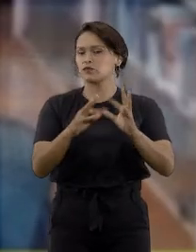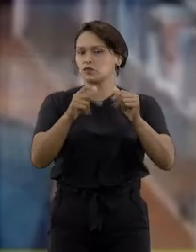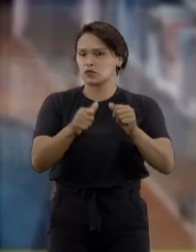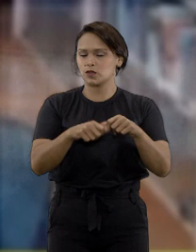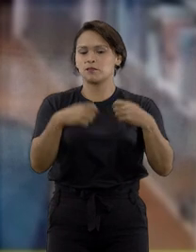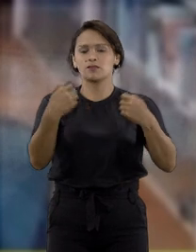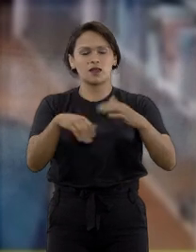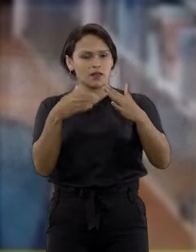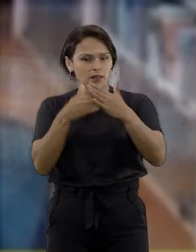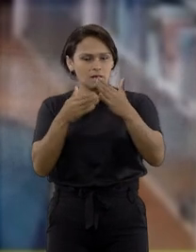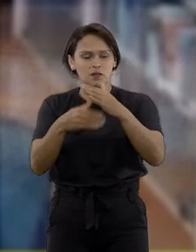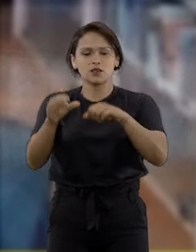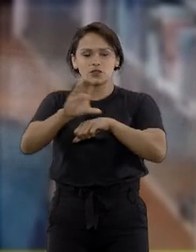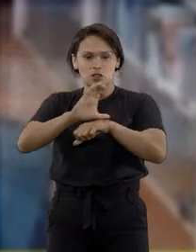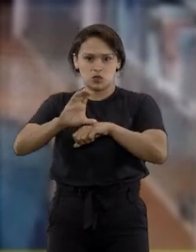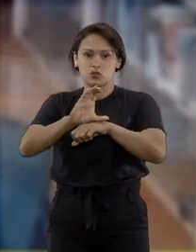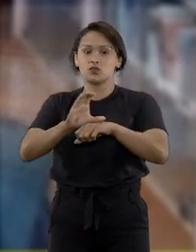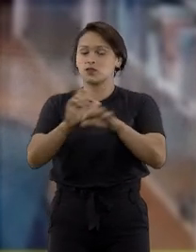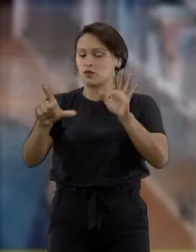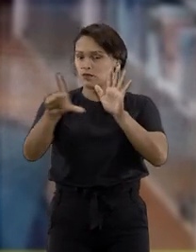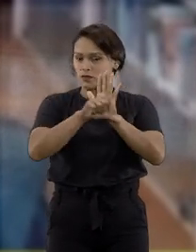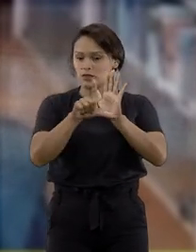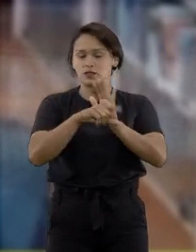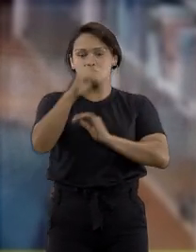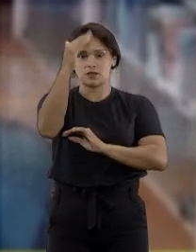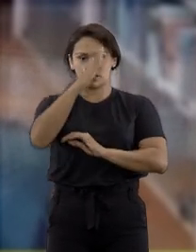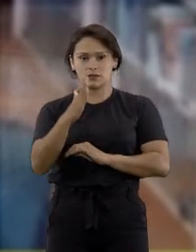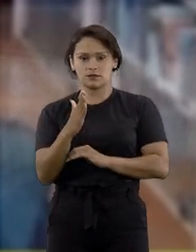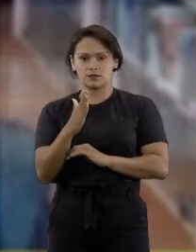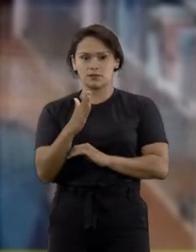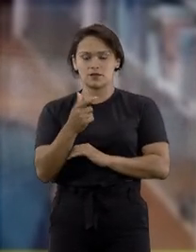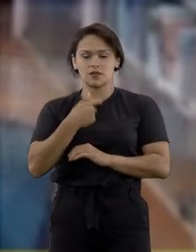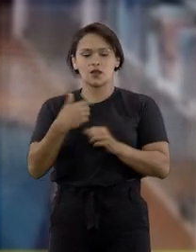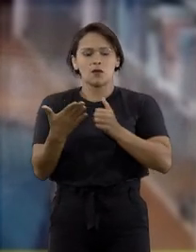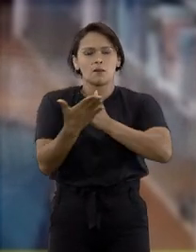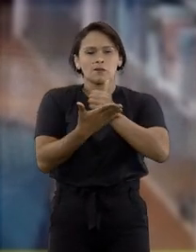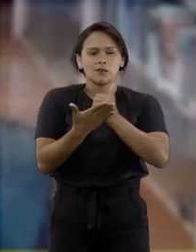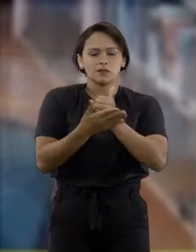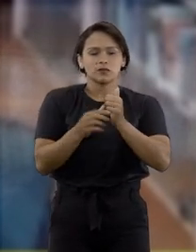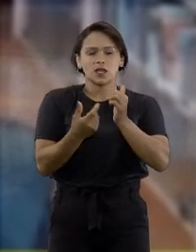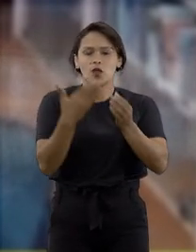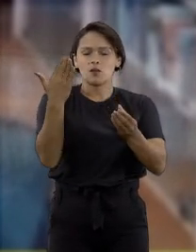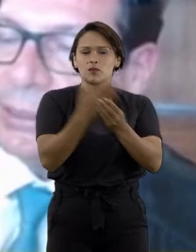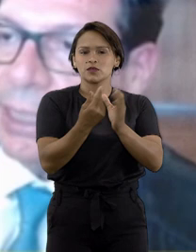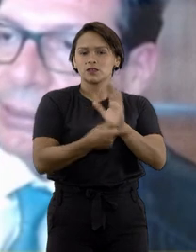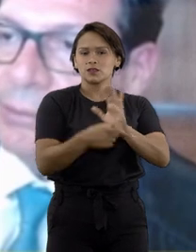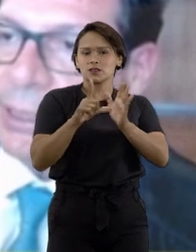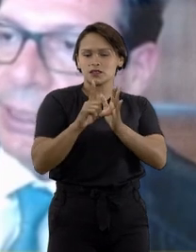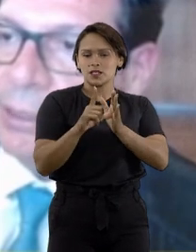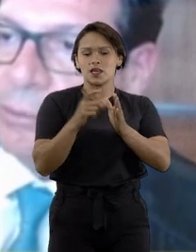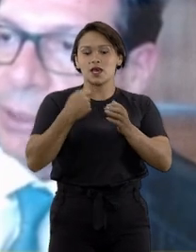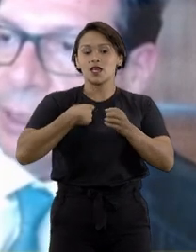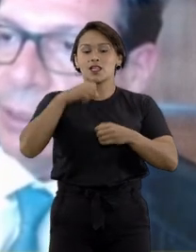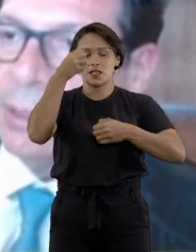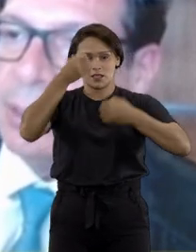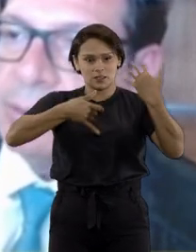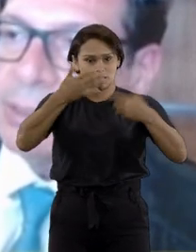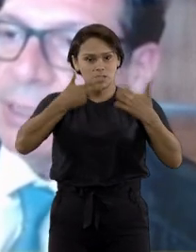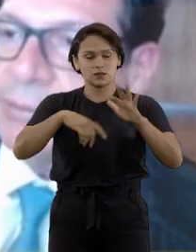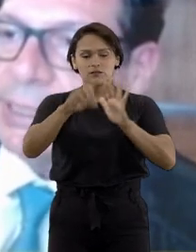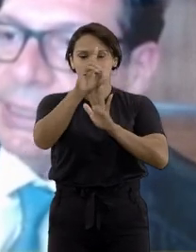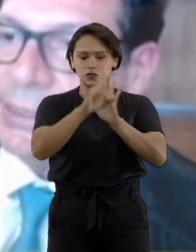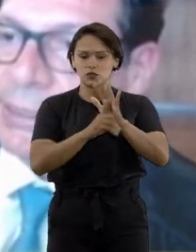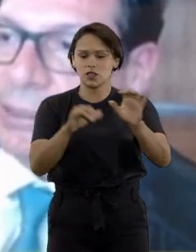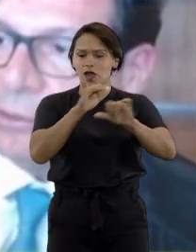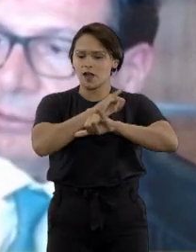Existem limites na Constituição e na legislação do país. Com base em precedentes do STJ, o ministro ressaltou que os direitos à